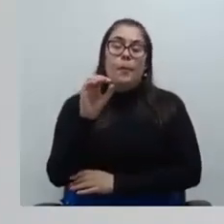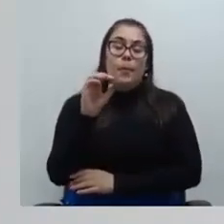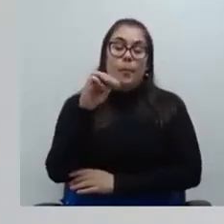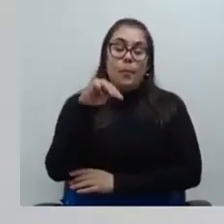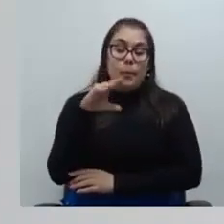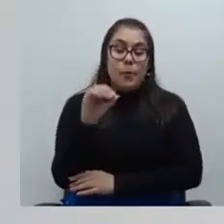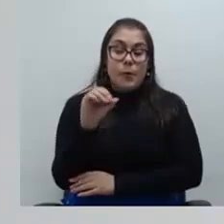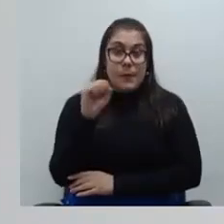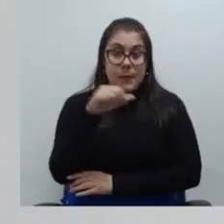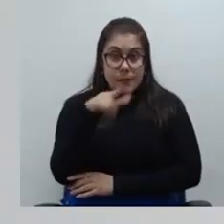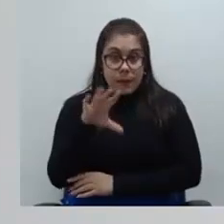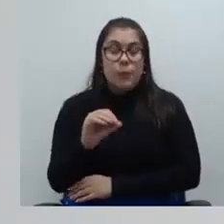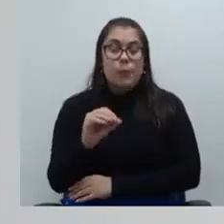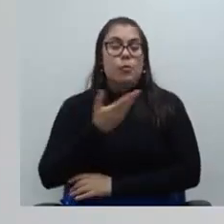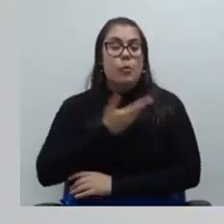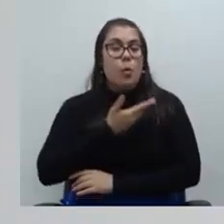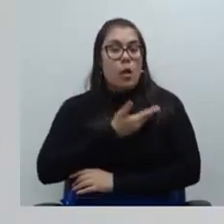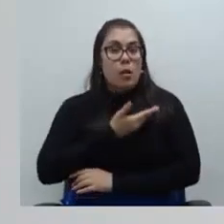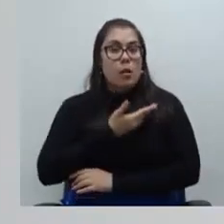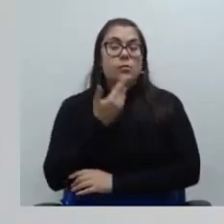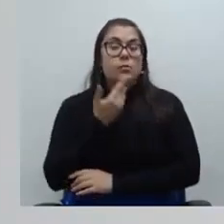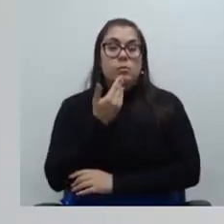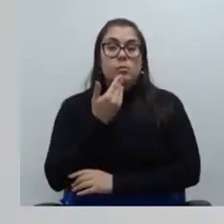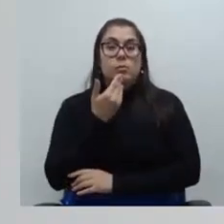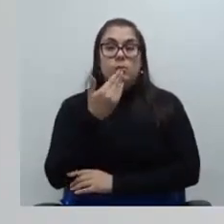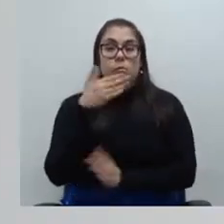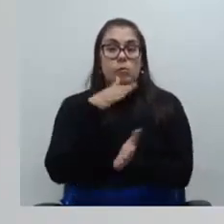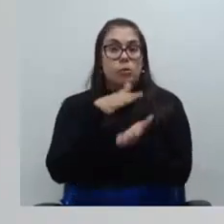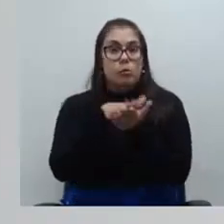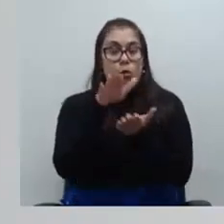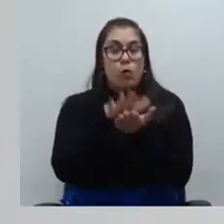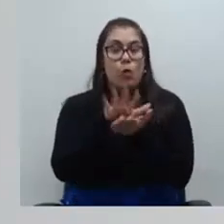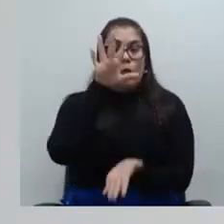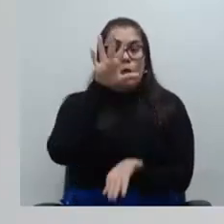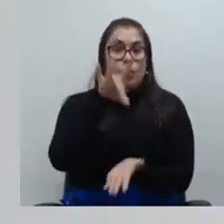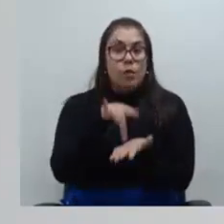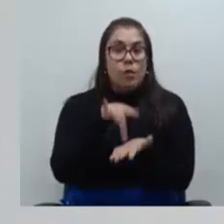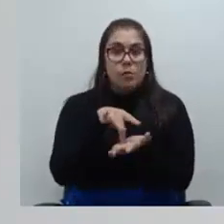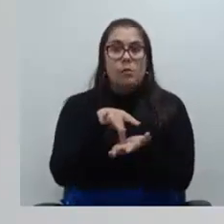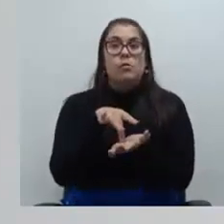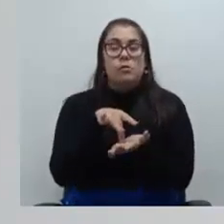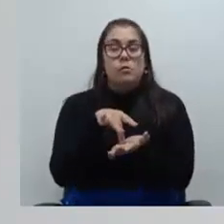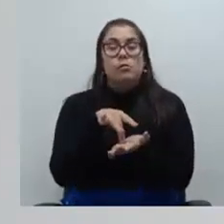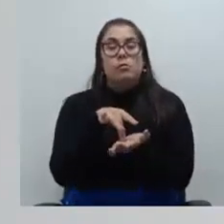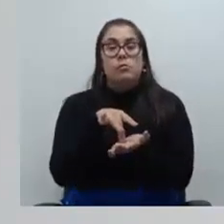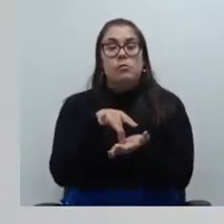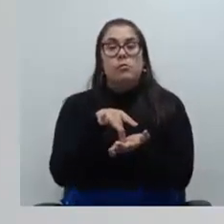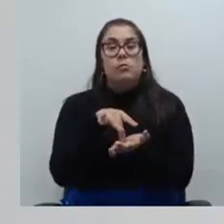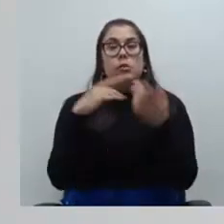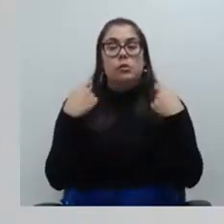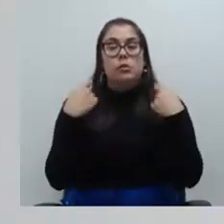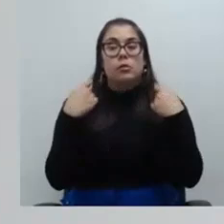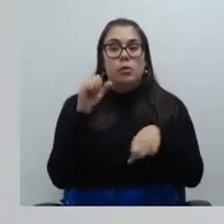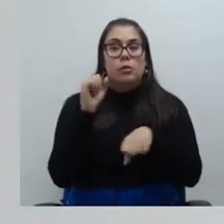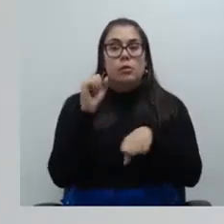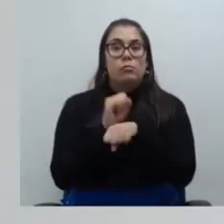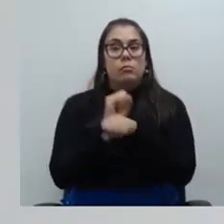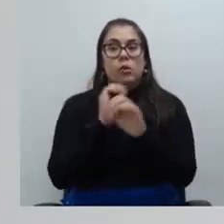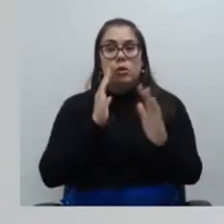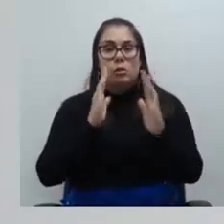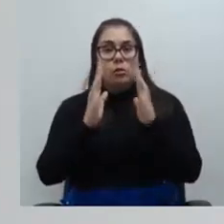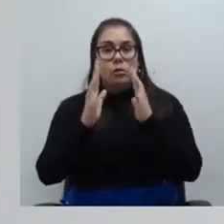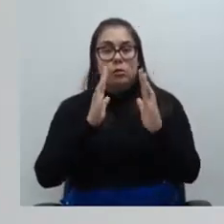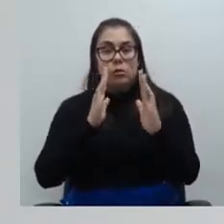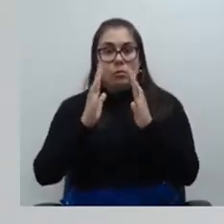que nós publicamos hoje no Diário Oficial a lista de antiguidade nós precisamos respeitar o prazo